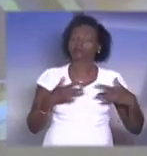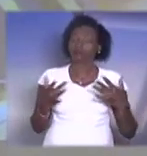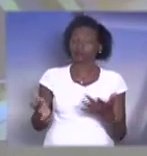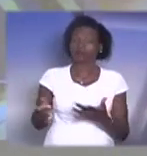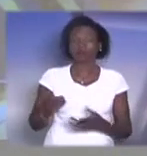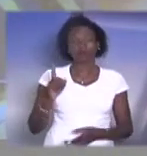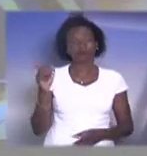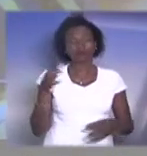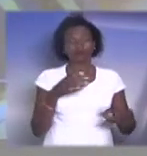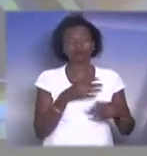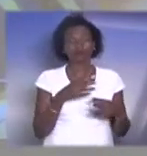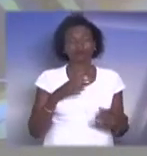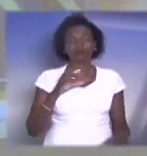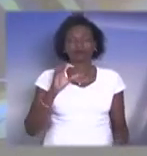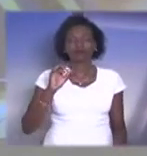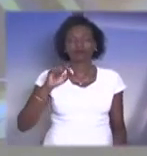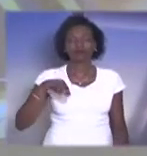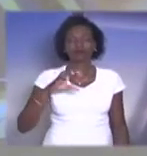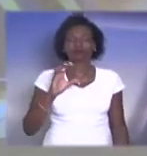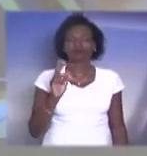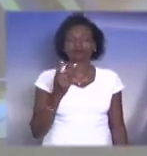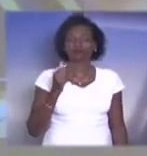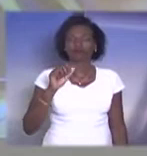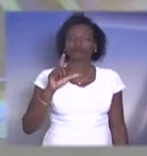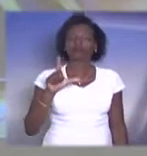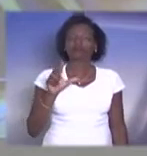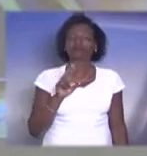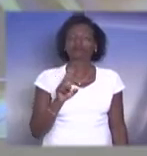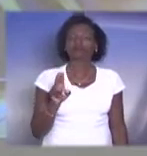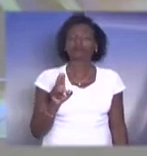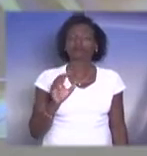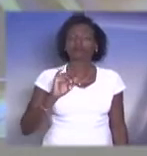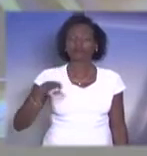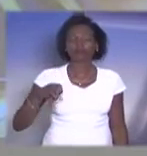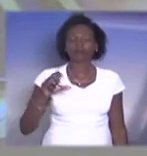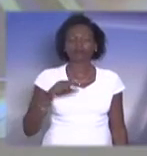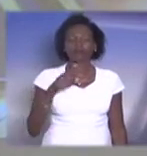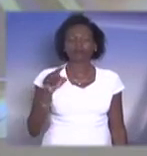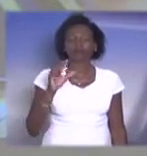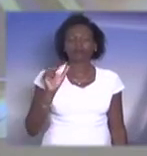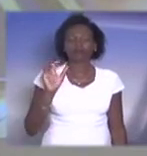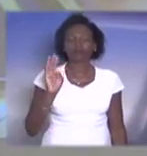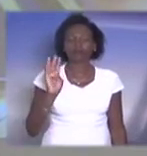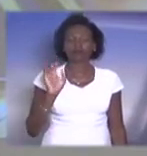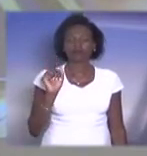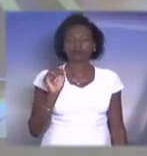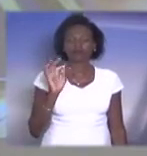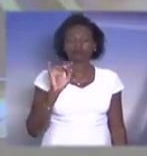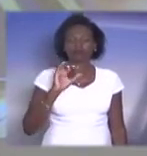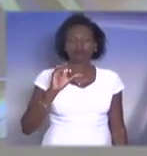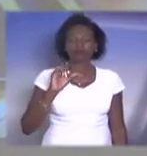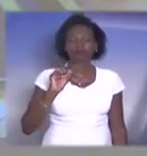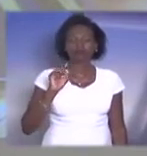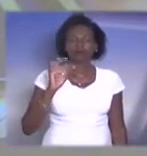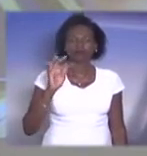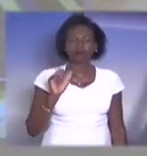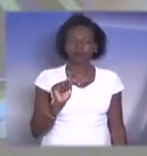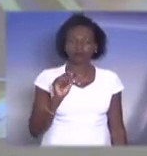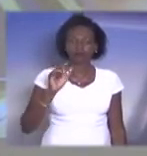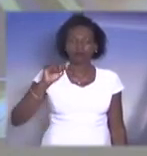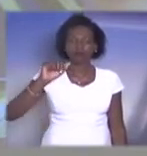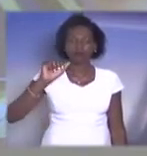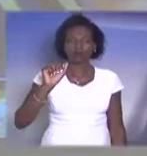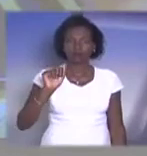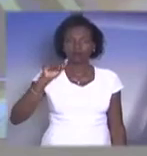lá na cidade de Conchal. O nome dele, João Batista Antognoli, Antognoli, Antognoli deve ser.